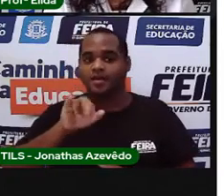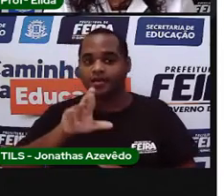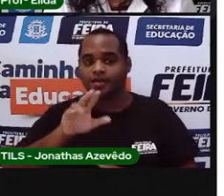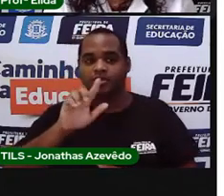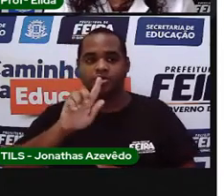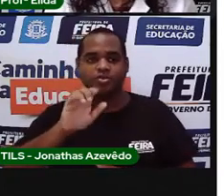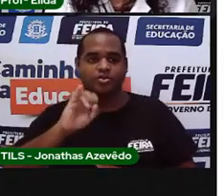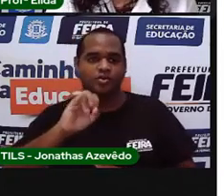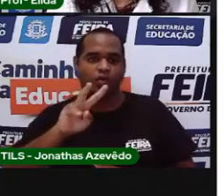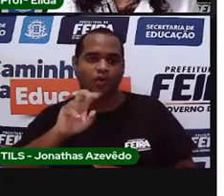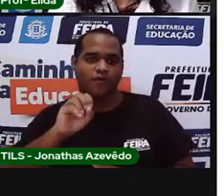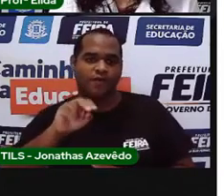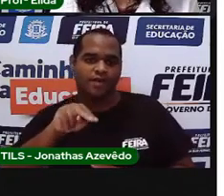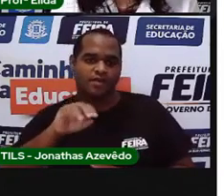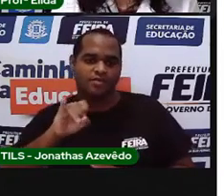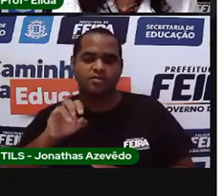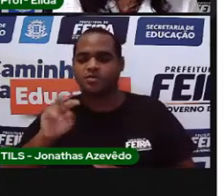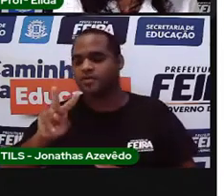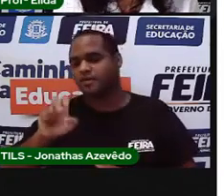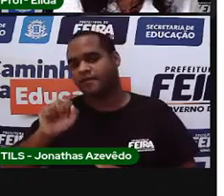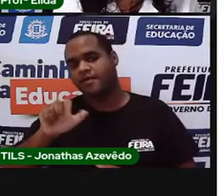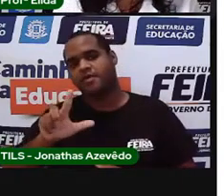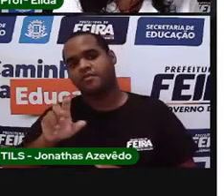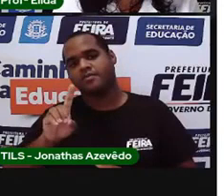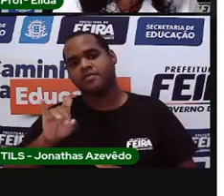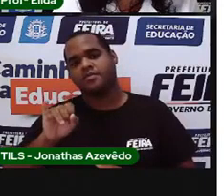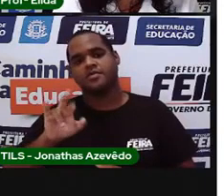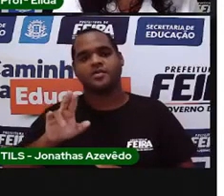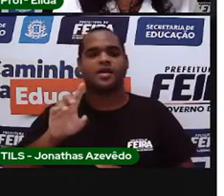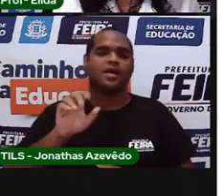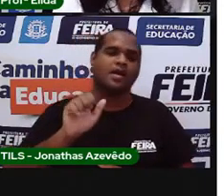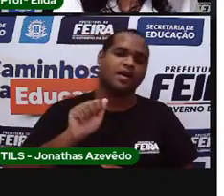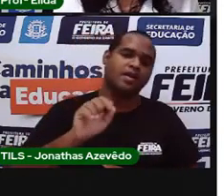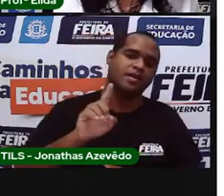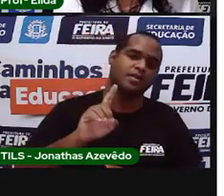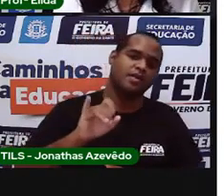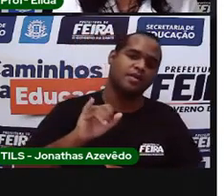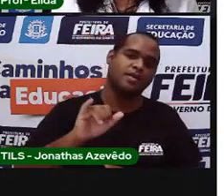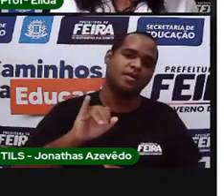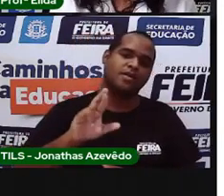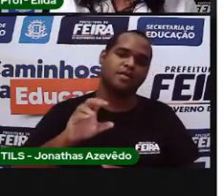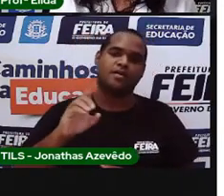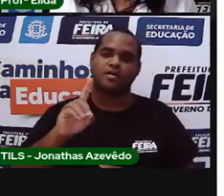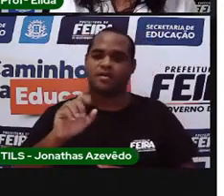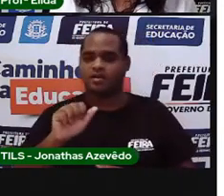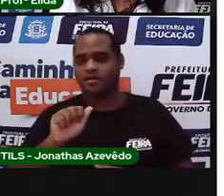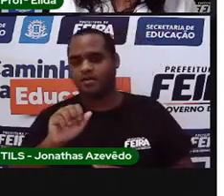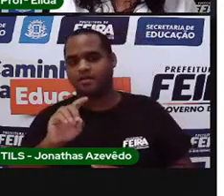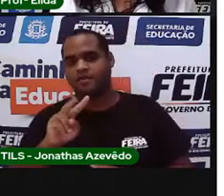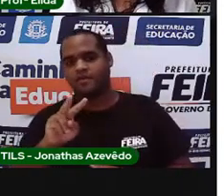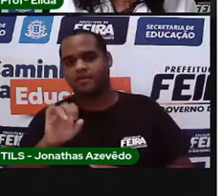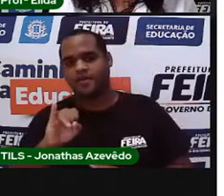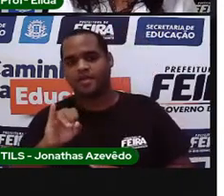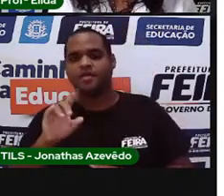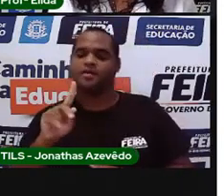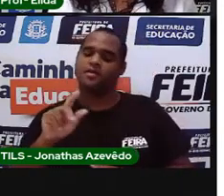Giovanni, Valdir, Adair, Davi e Pablo.